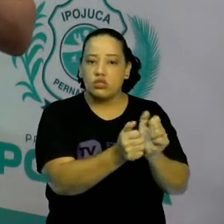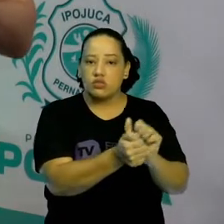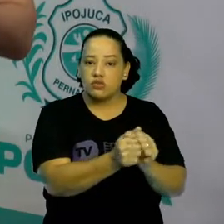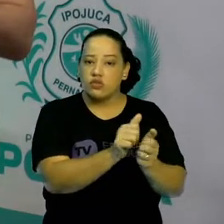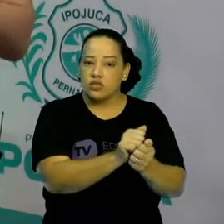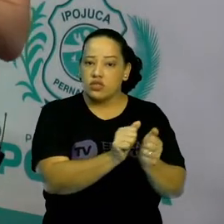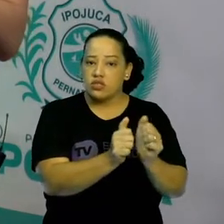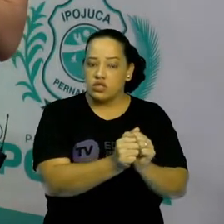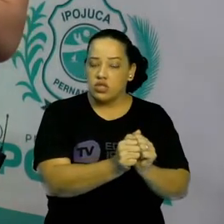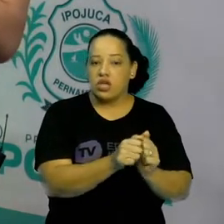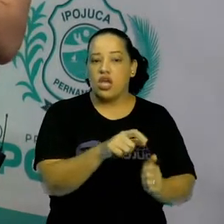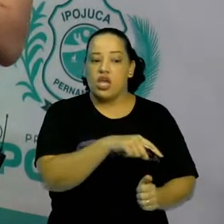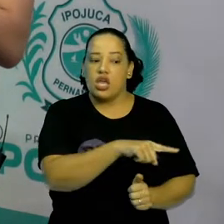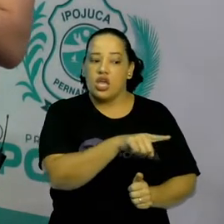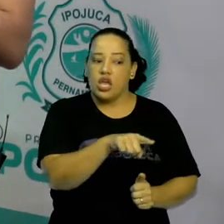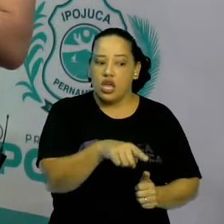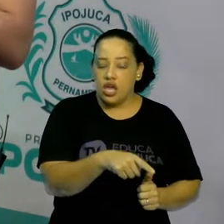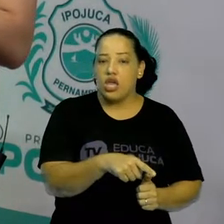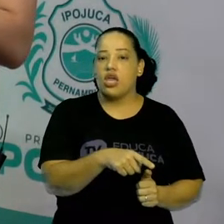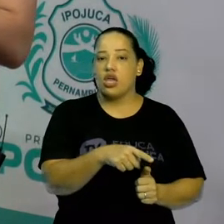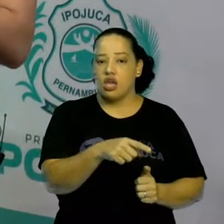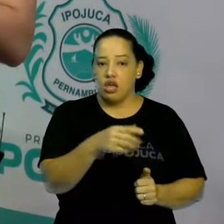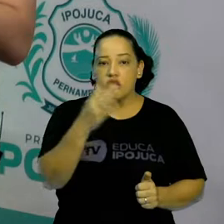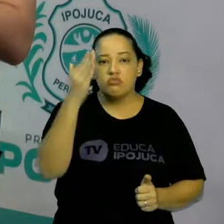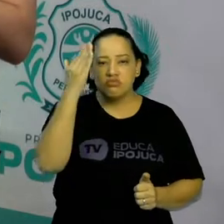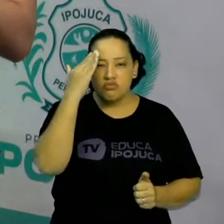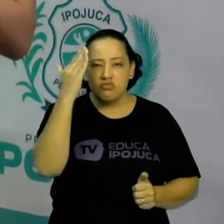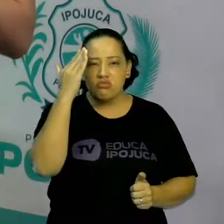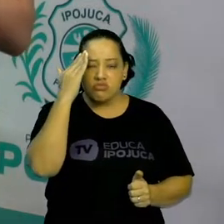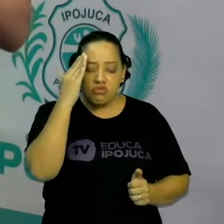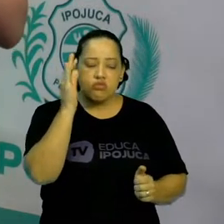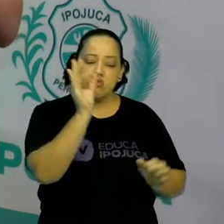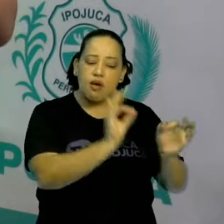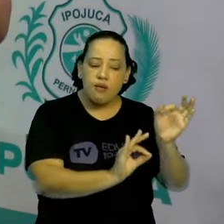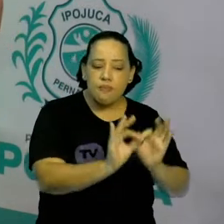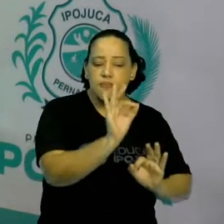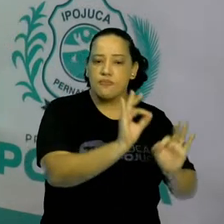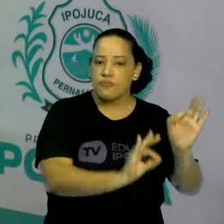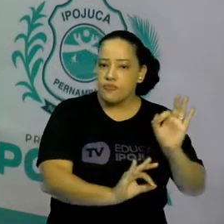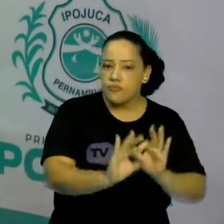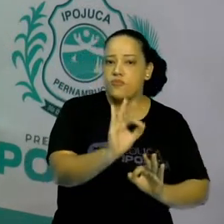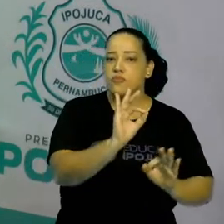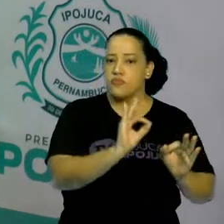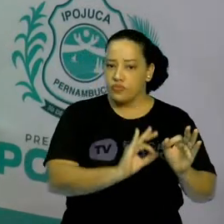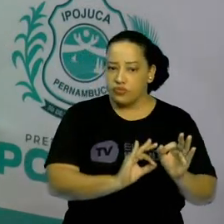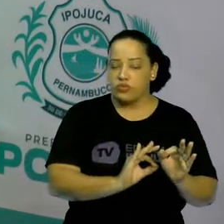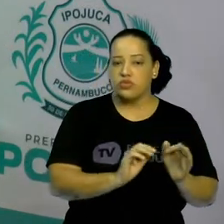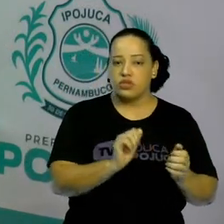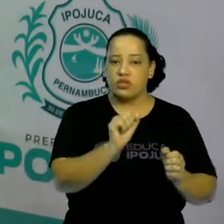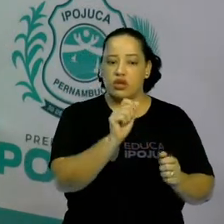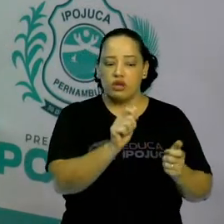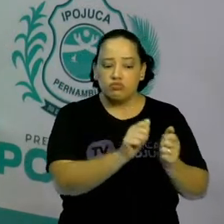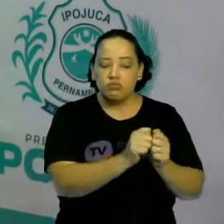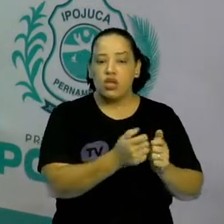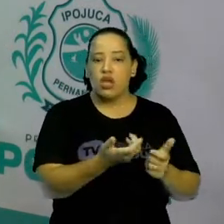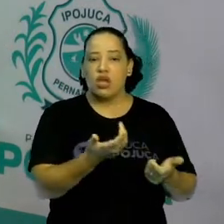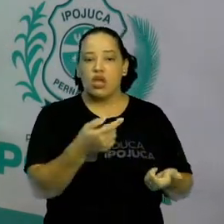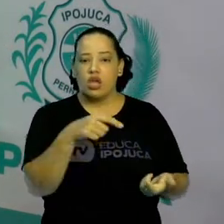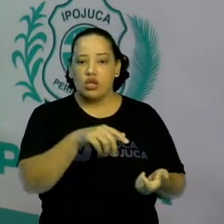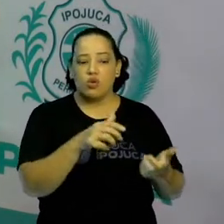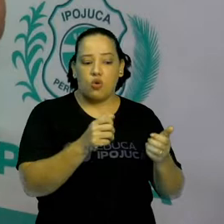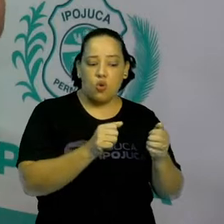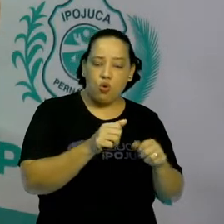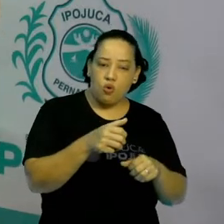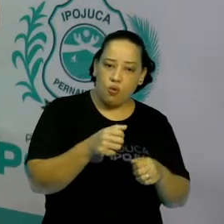domínio de todas as etapas da fabricação de uma mercadoria. Era o artesão quem comprava o